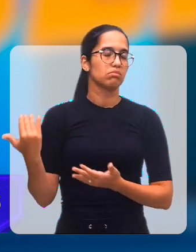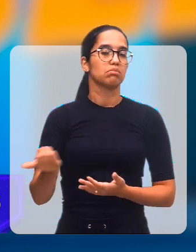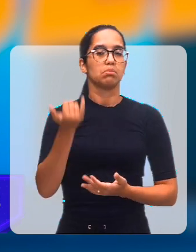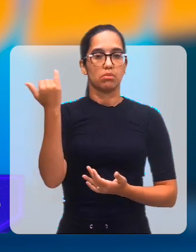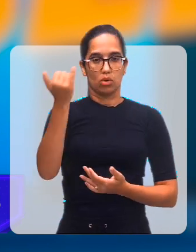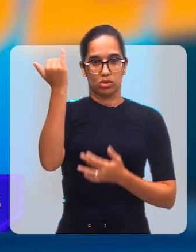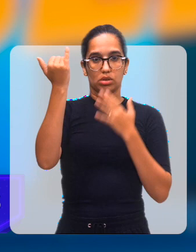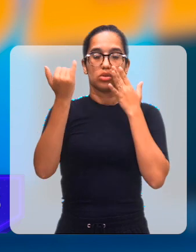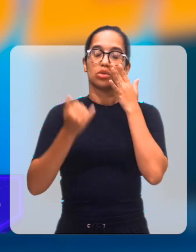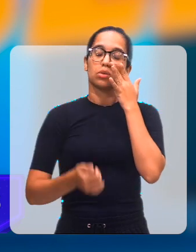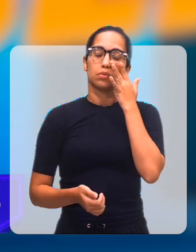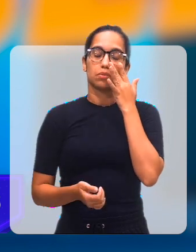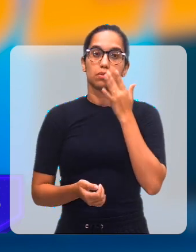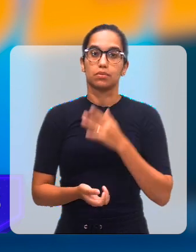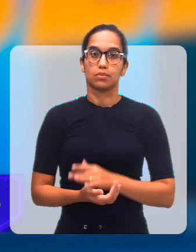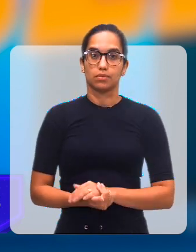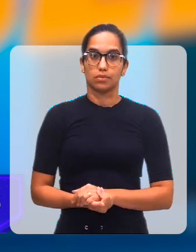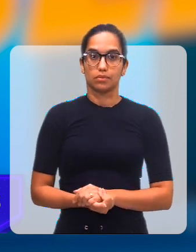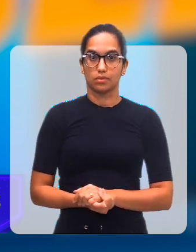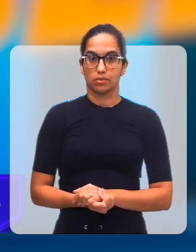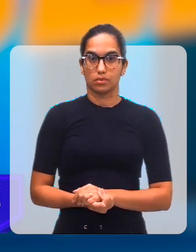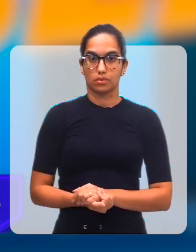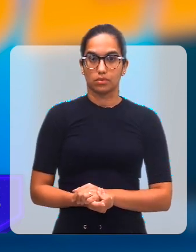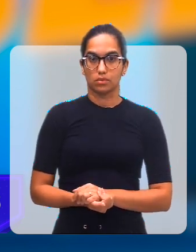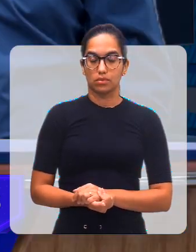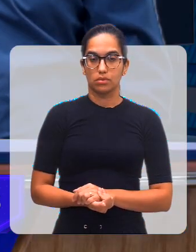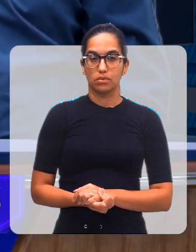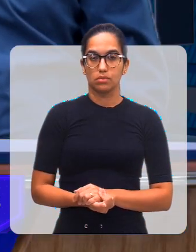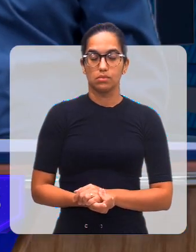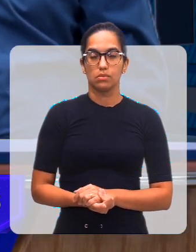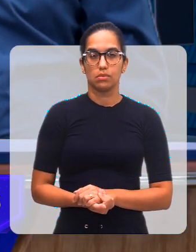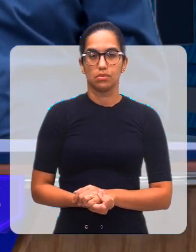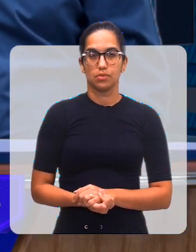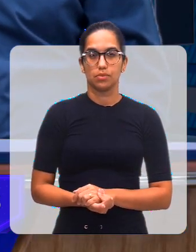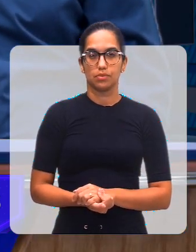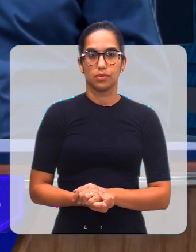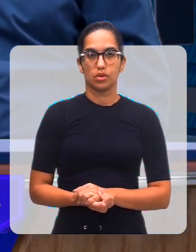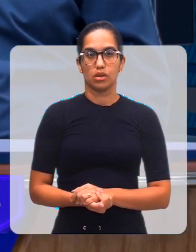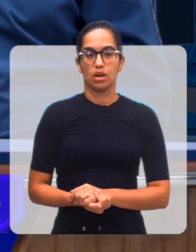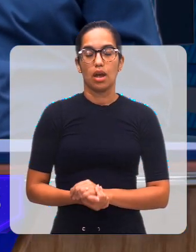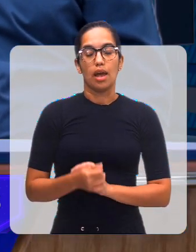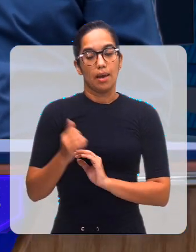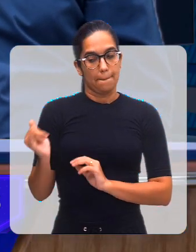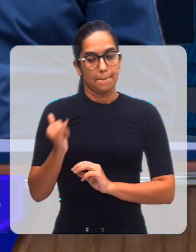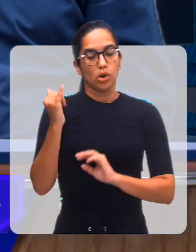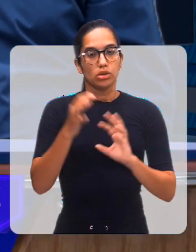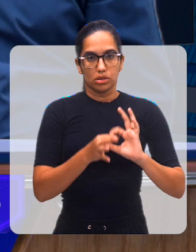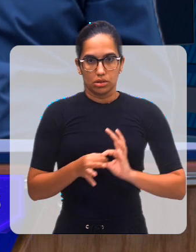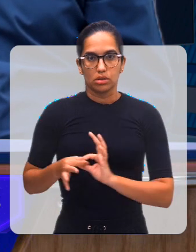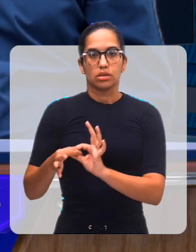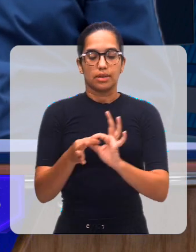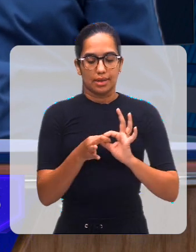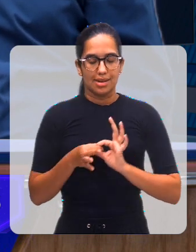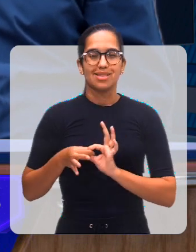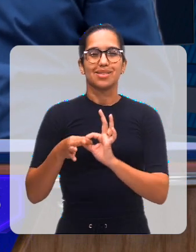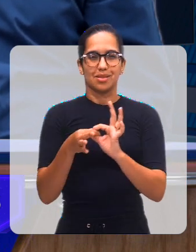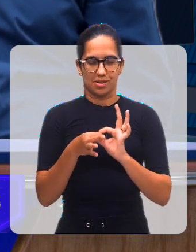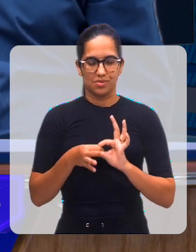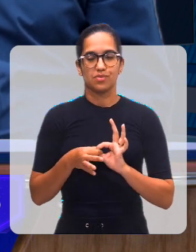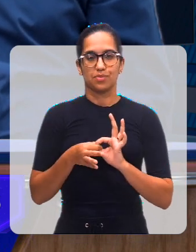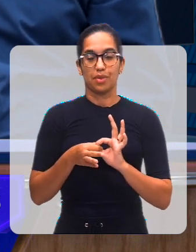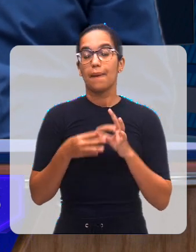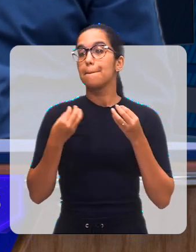escola, ela é fundamental, realmente. E quando a gente fala da escola, porque essa interação é